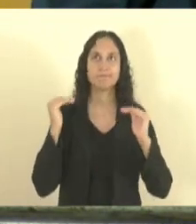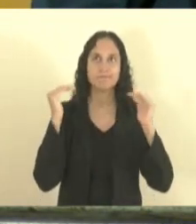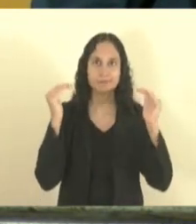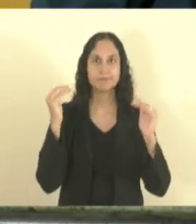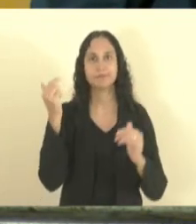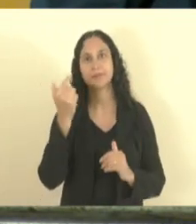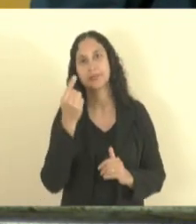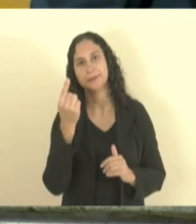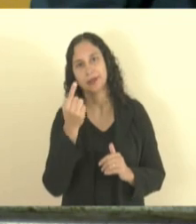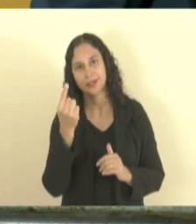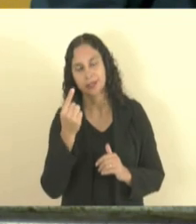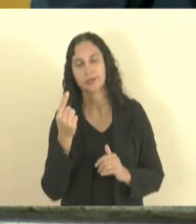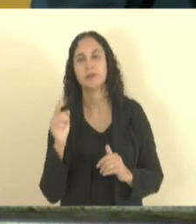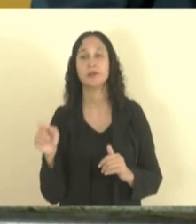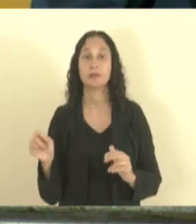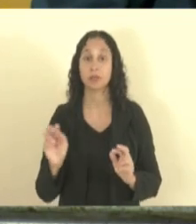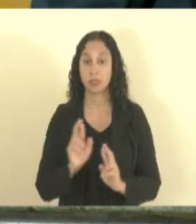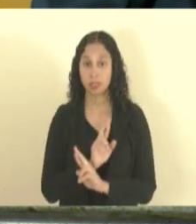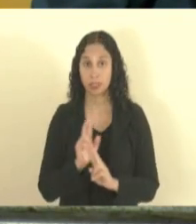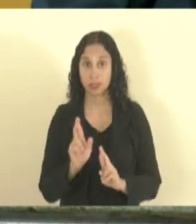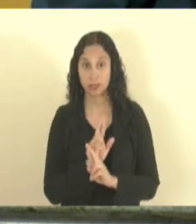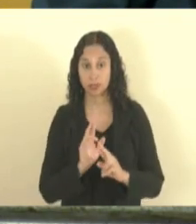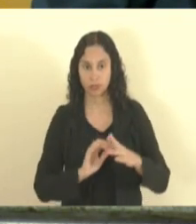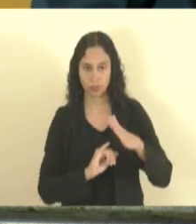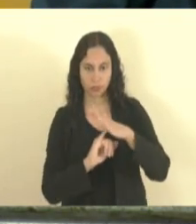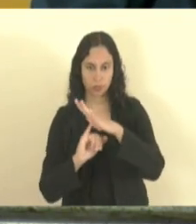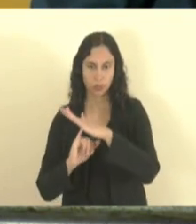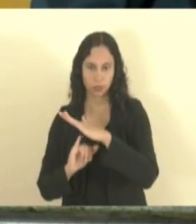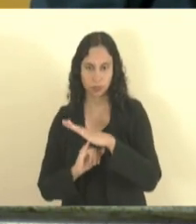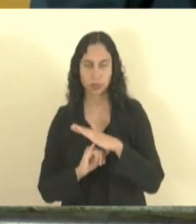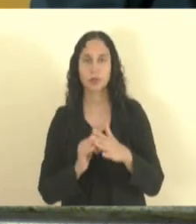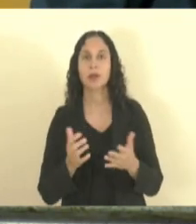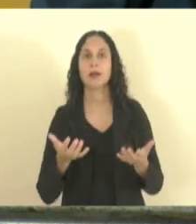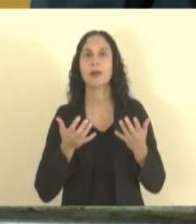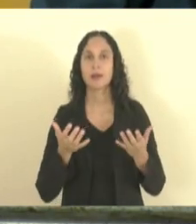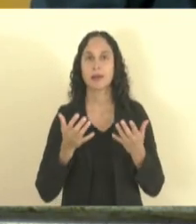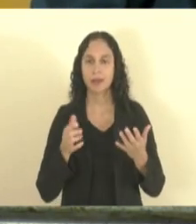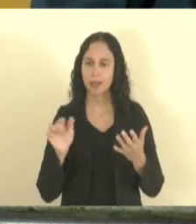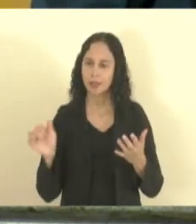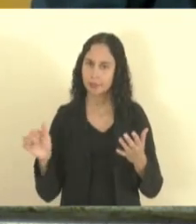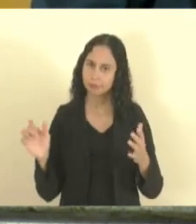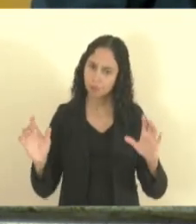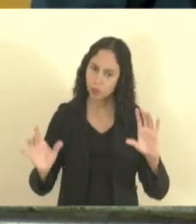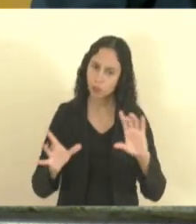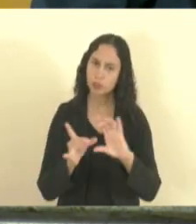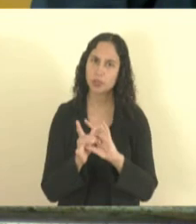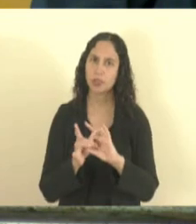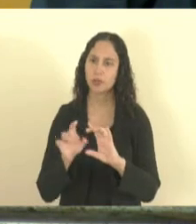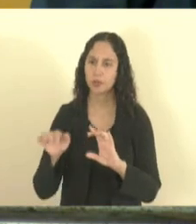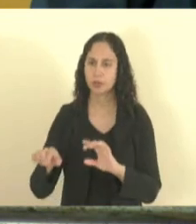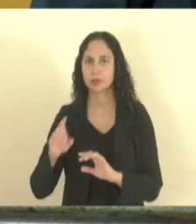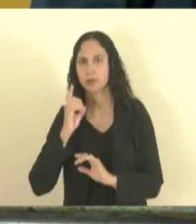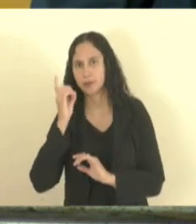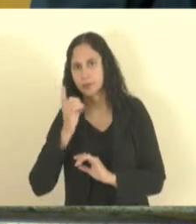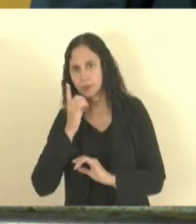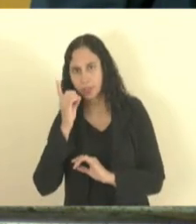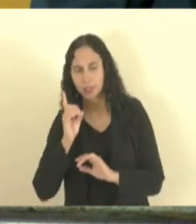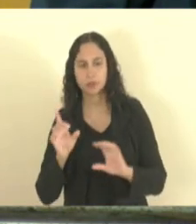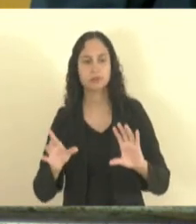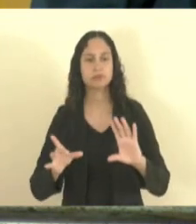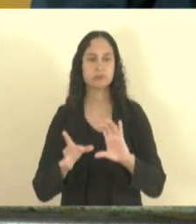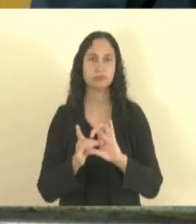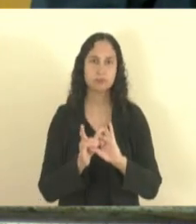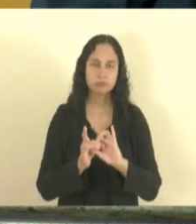e a diretoria de relações judicionais deseja fazer essa ponte entre os parlamentares entre a casa e os